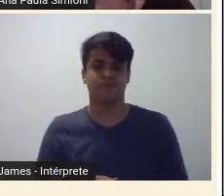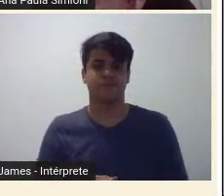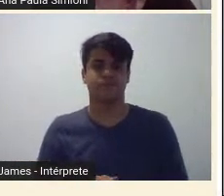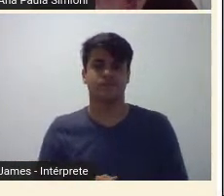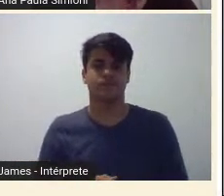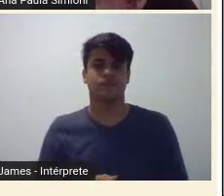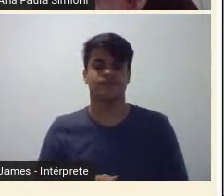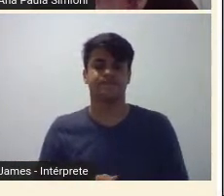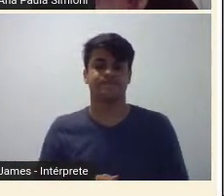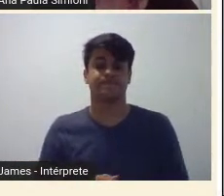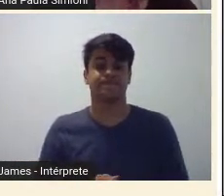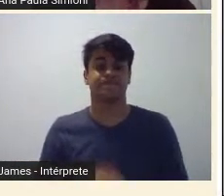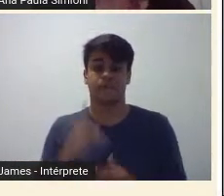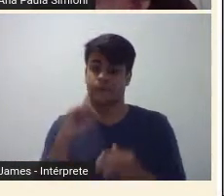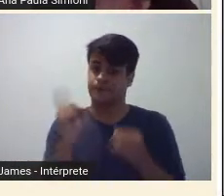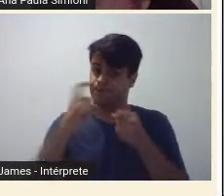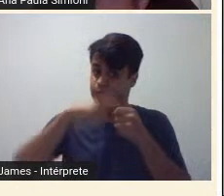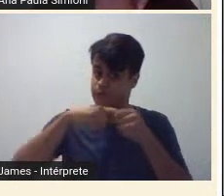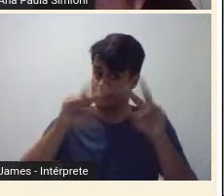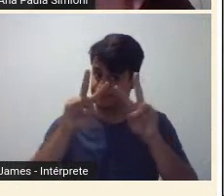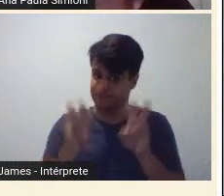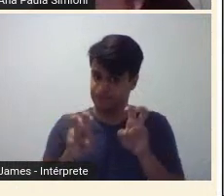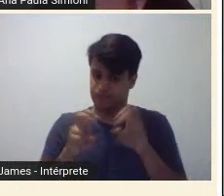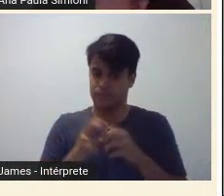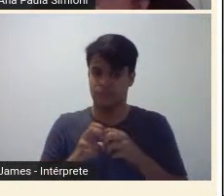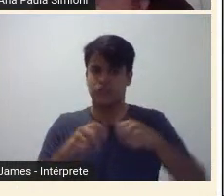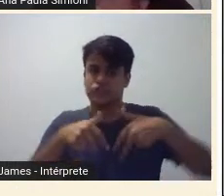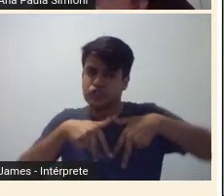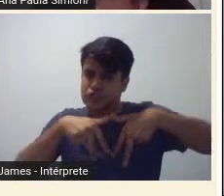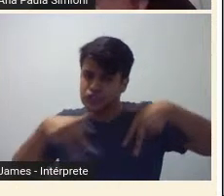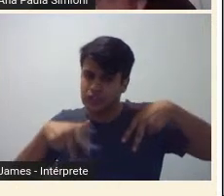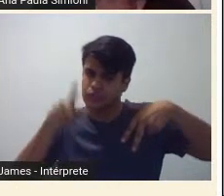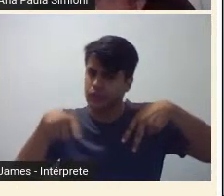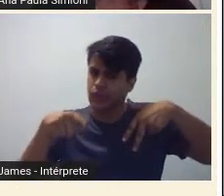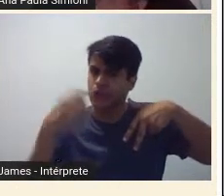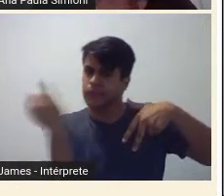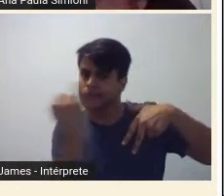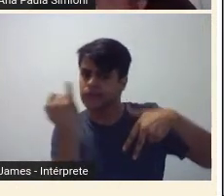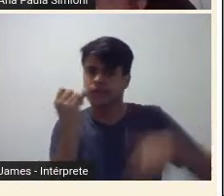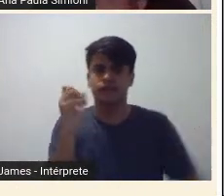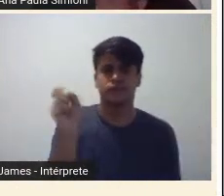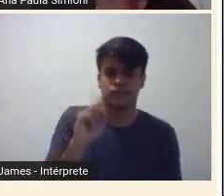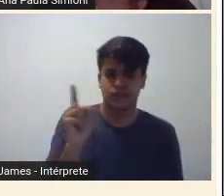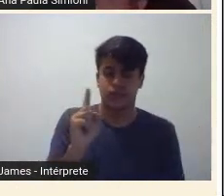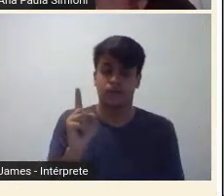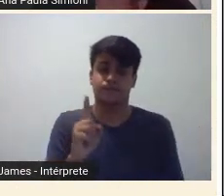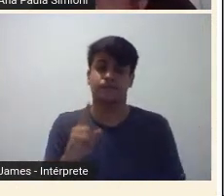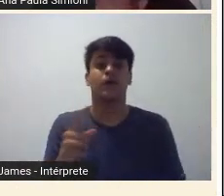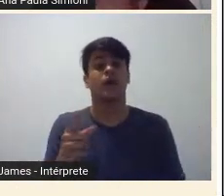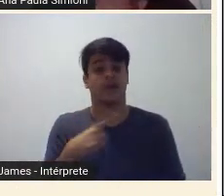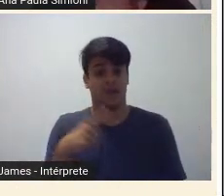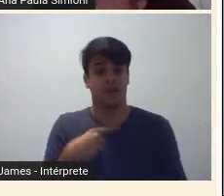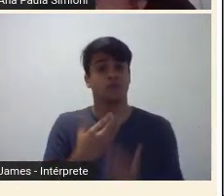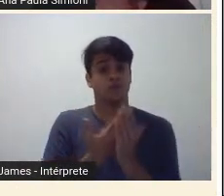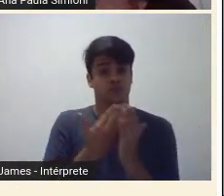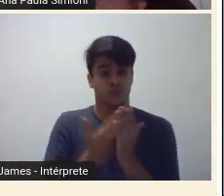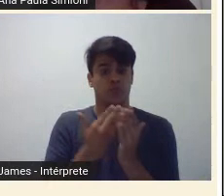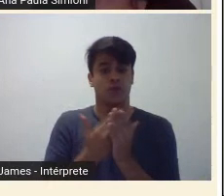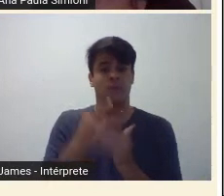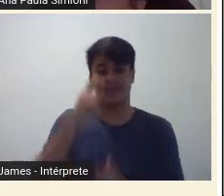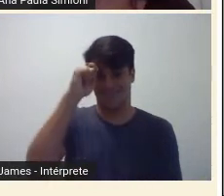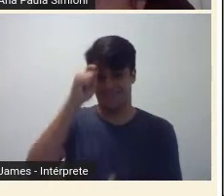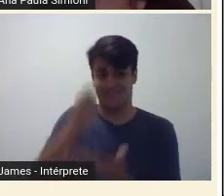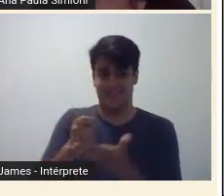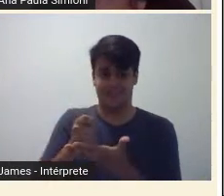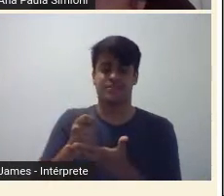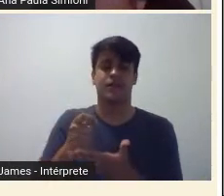Então, voltando à questão, né, se o gênero é uma categoria pertinente ou não é. Na minha tese de livre docência, essa aqui está no pré-lum, mas se